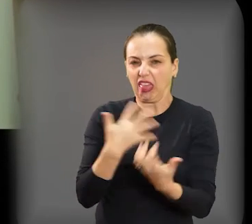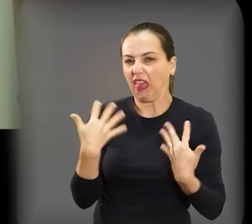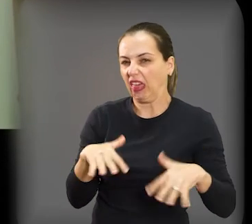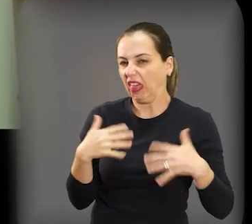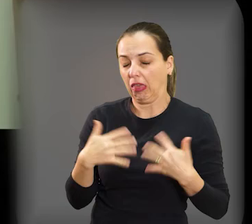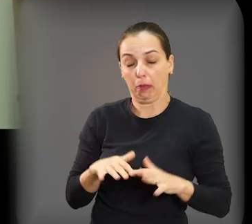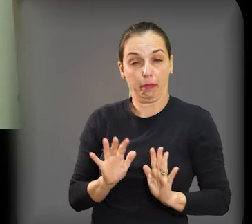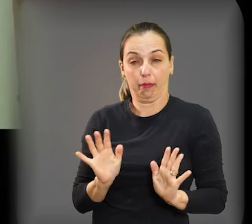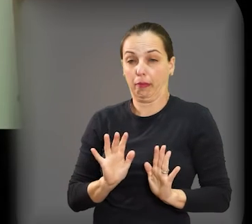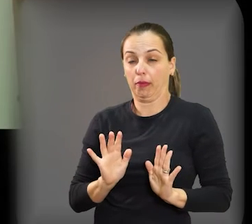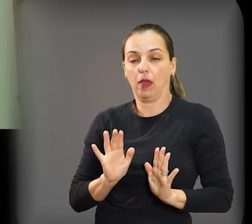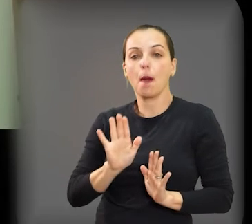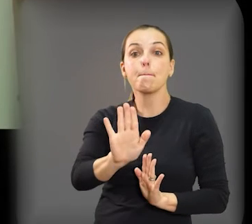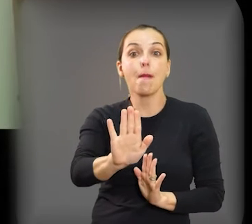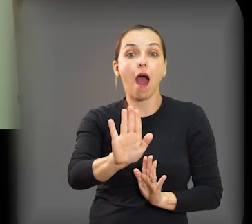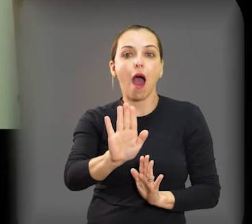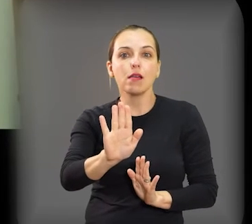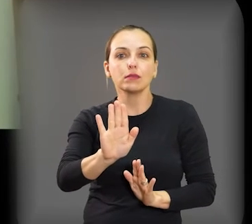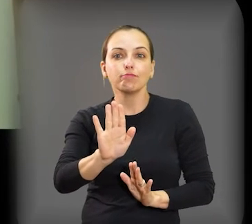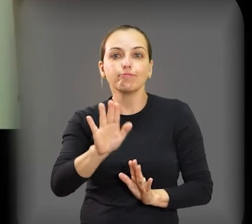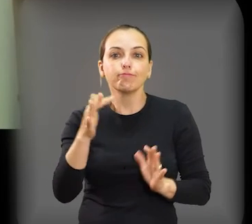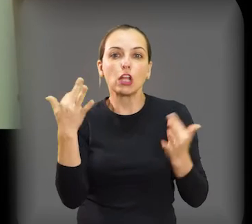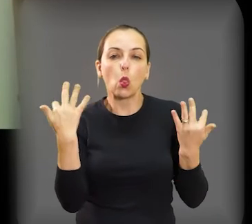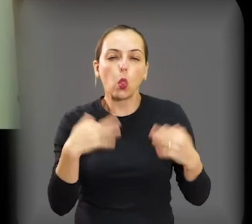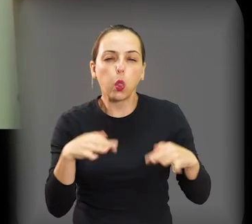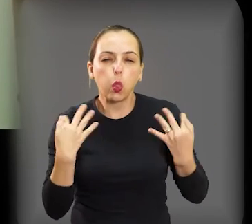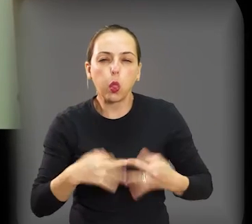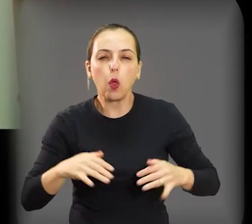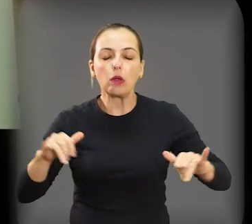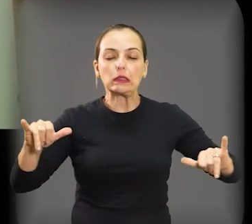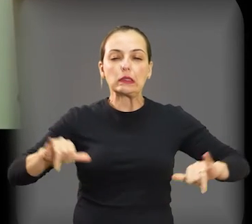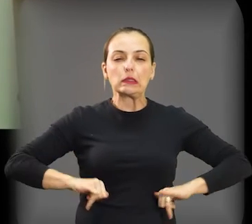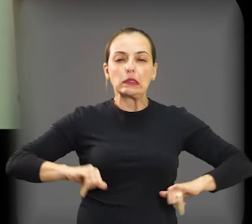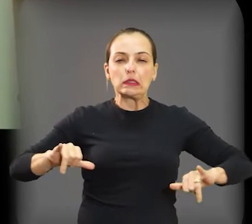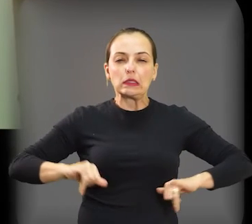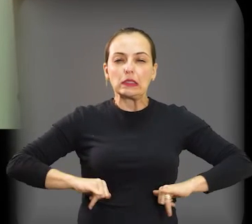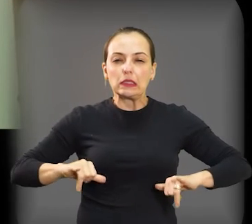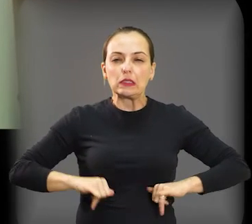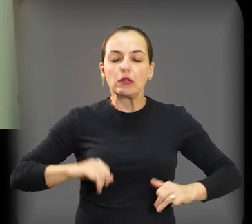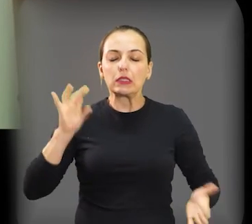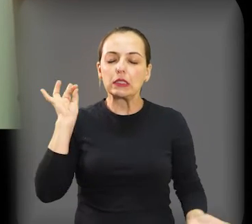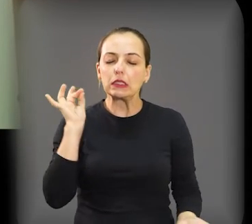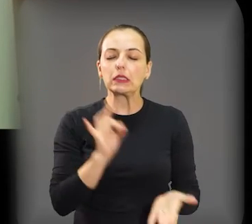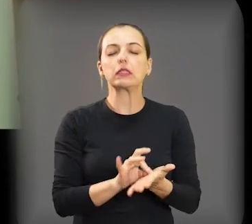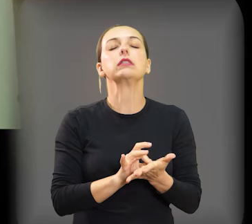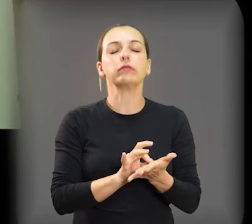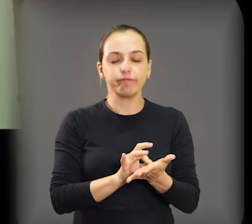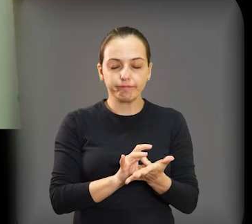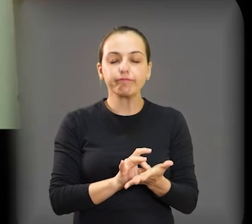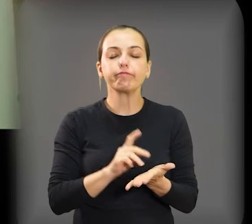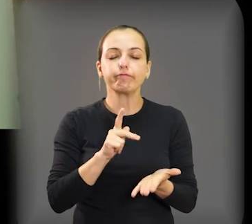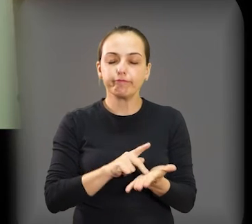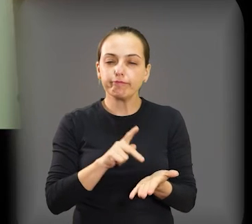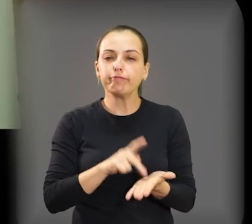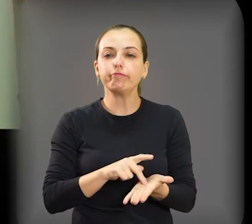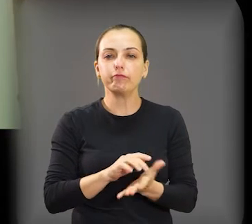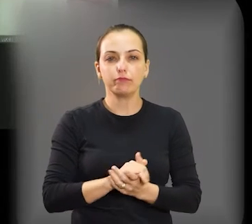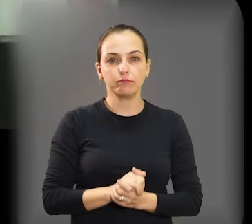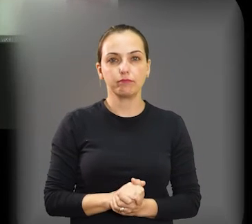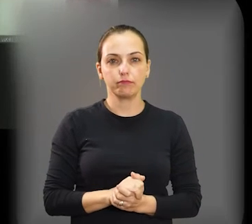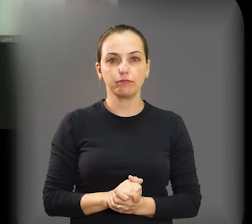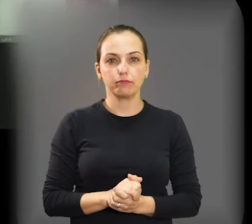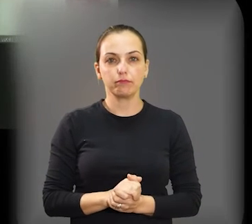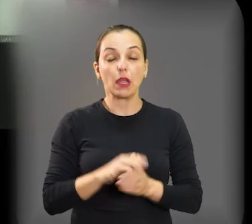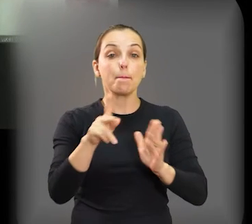sentimentalismo, pois diante dos exames clínicos ela não tem nada, mas a dor e a doença estão lá.